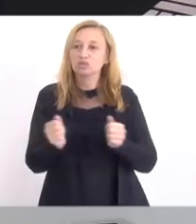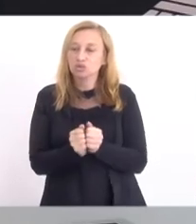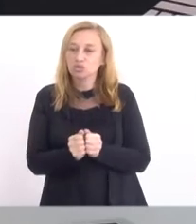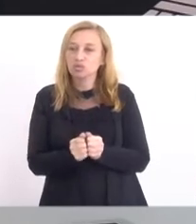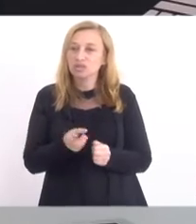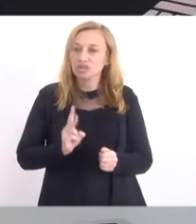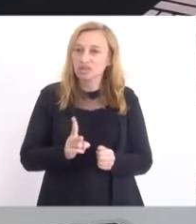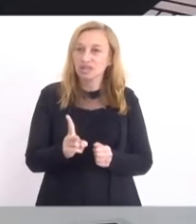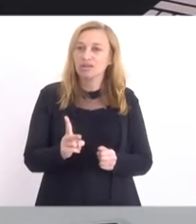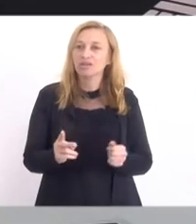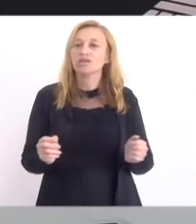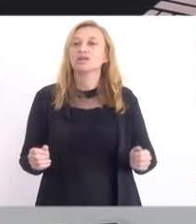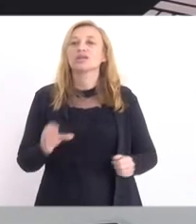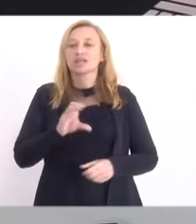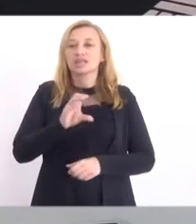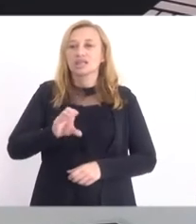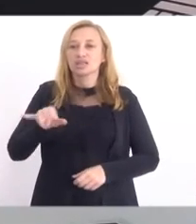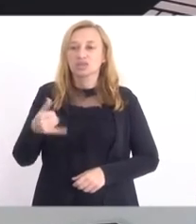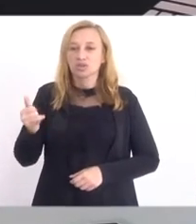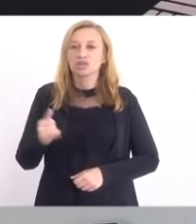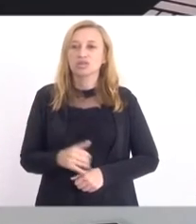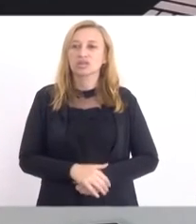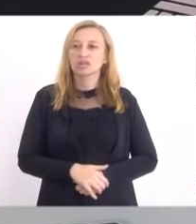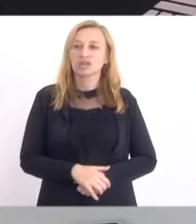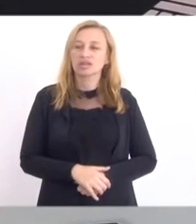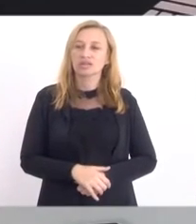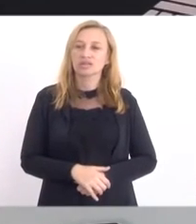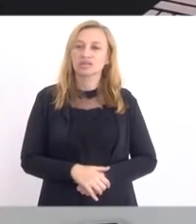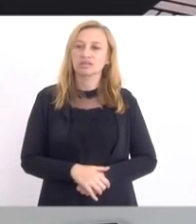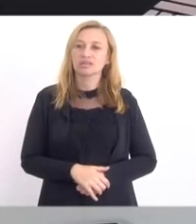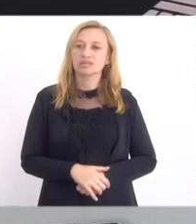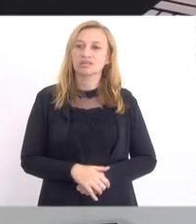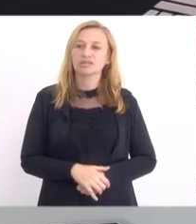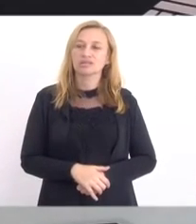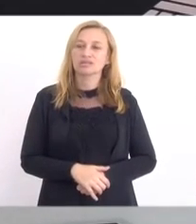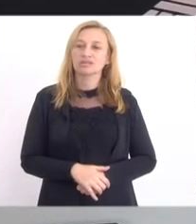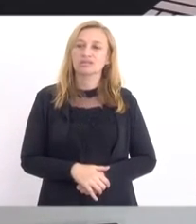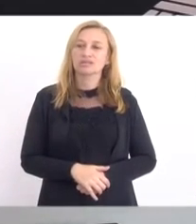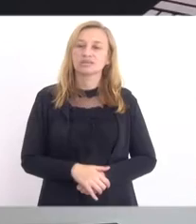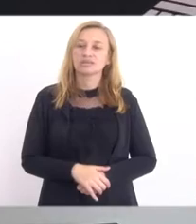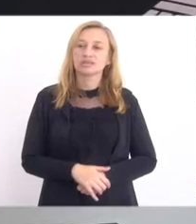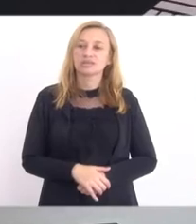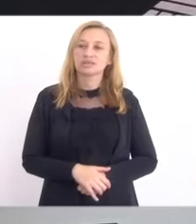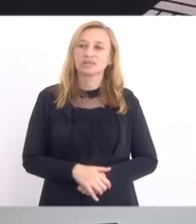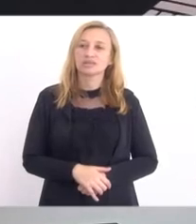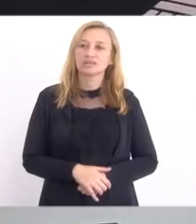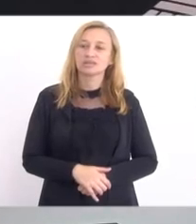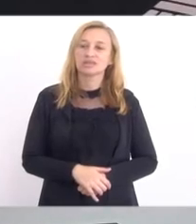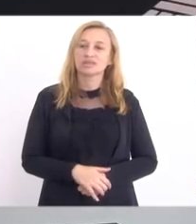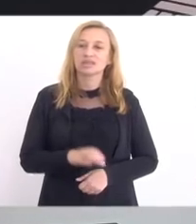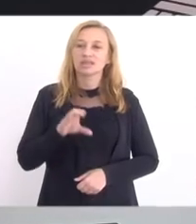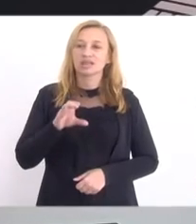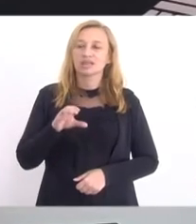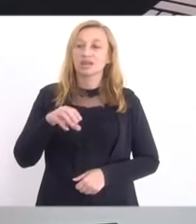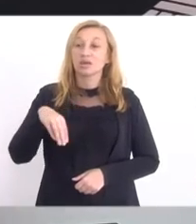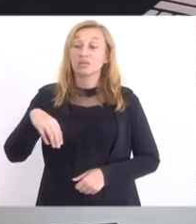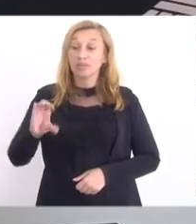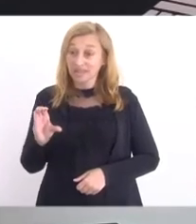ativamente da CCJ, e, como diz o nosso Carlos Mink,